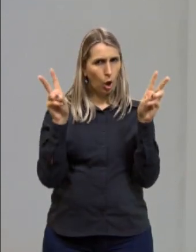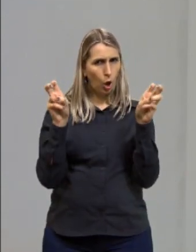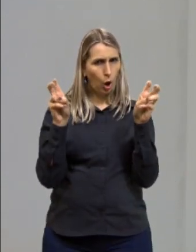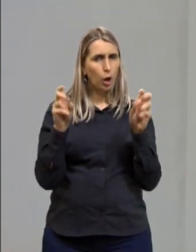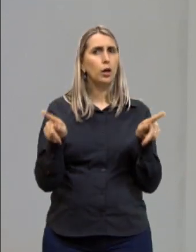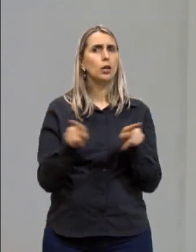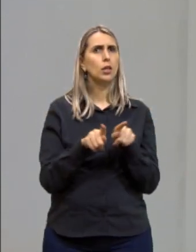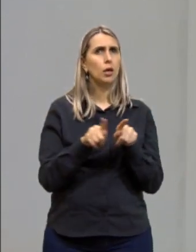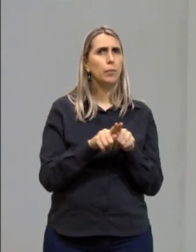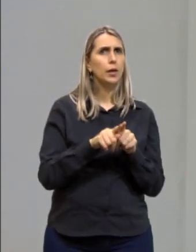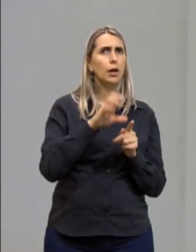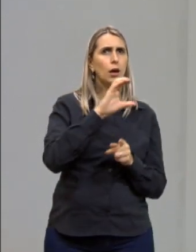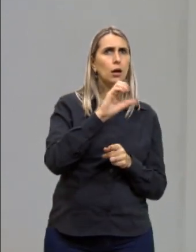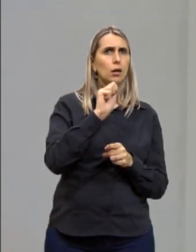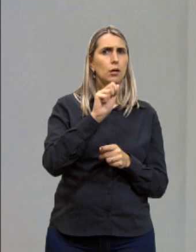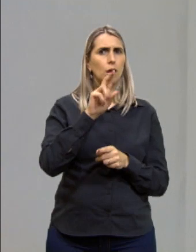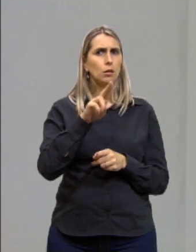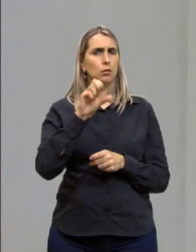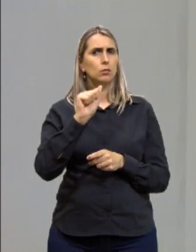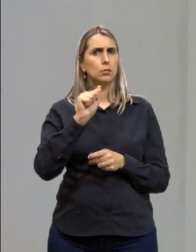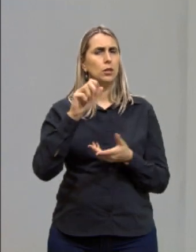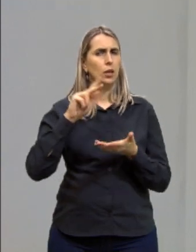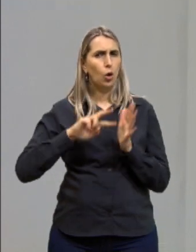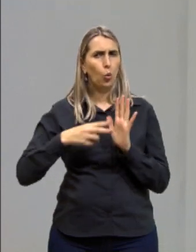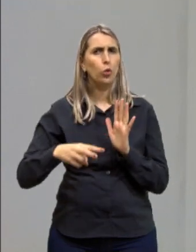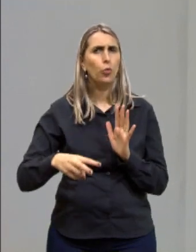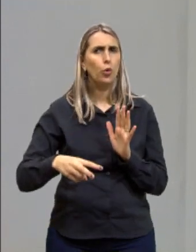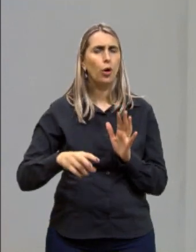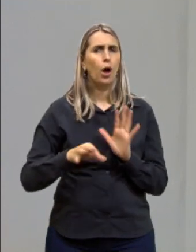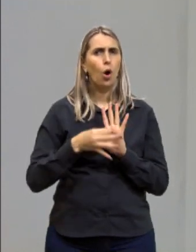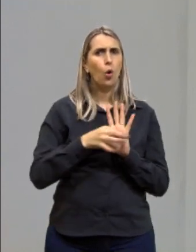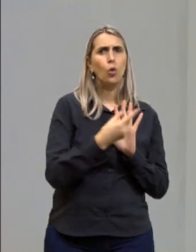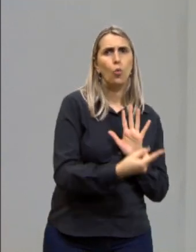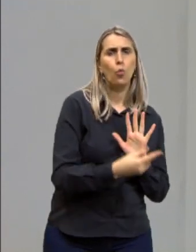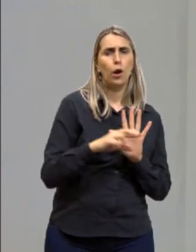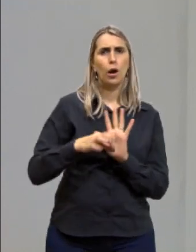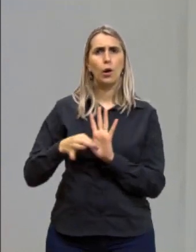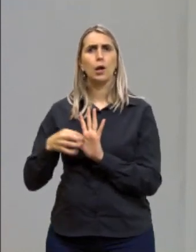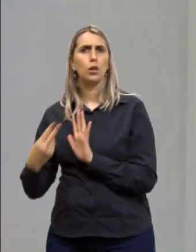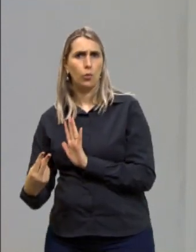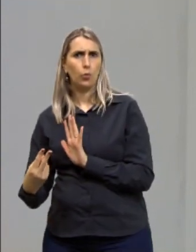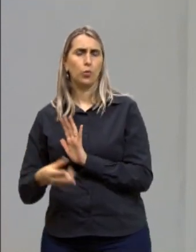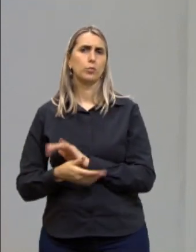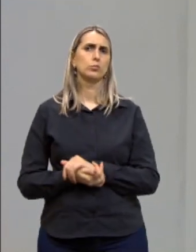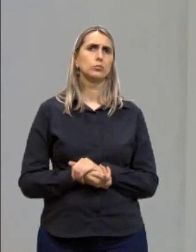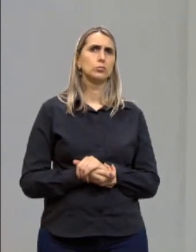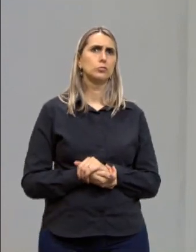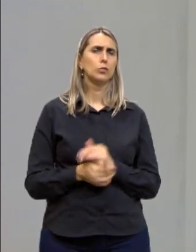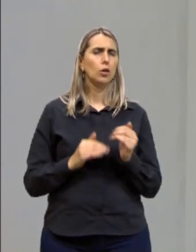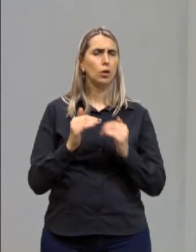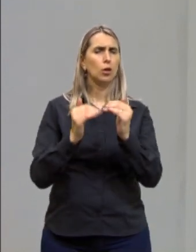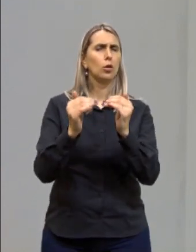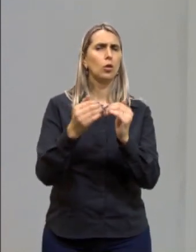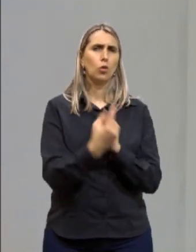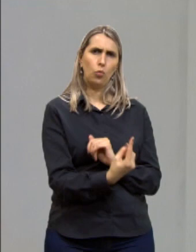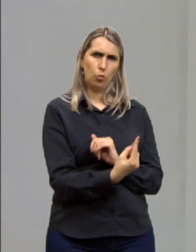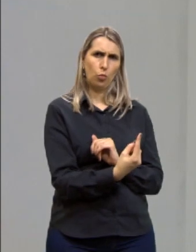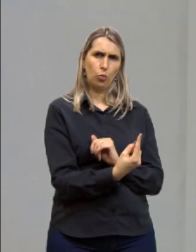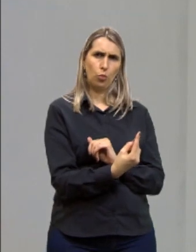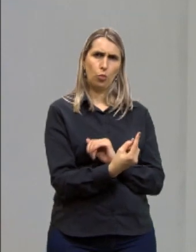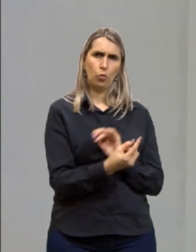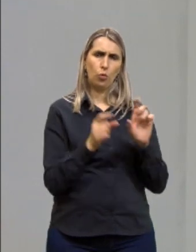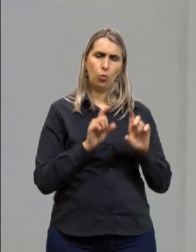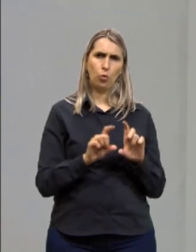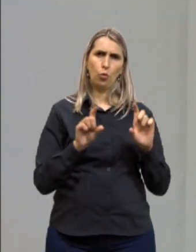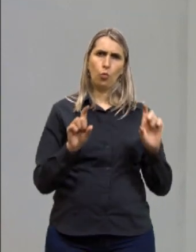causa e consequência, duas consequências, argumento 1 e argumento 2. No desenvolvimento 1, aqui no meu